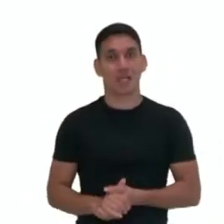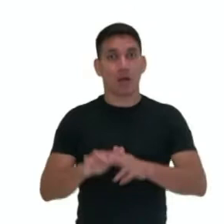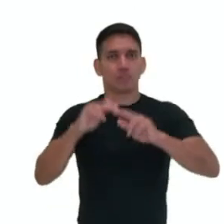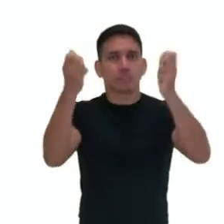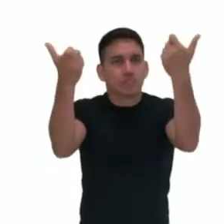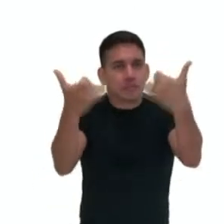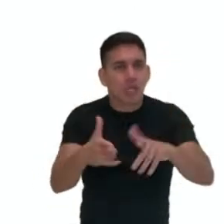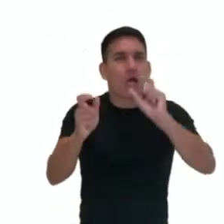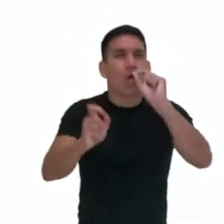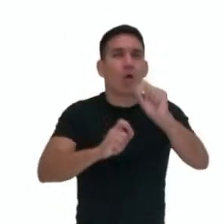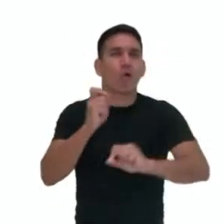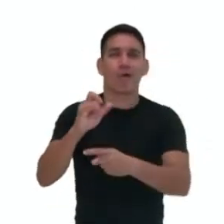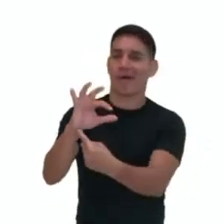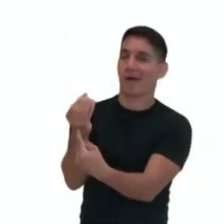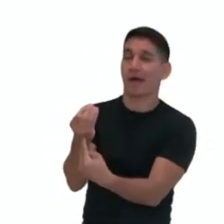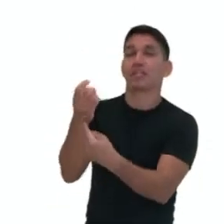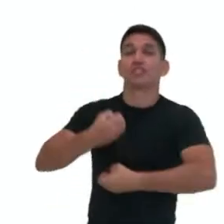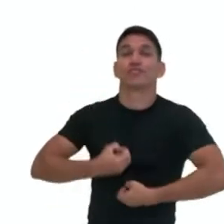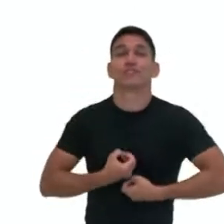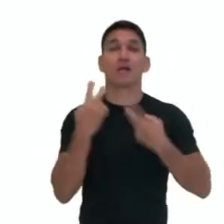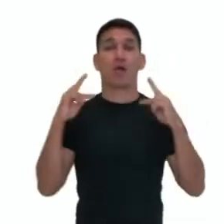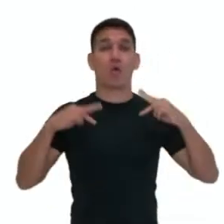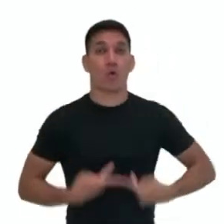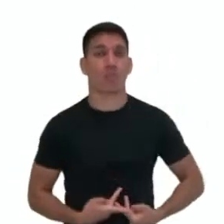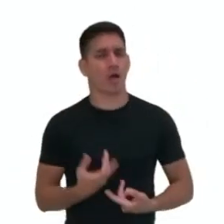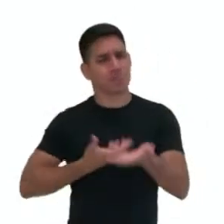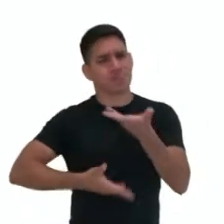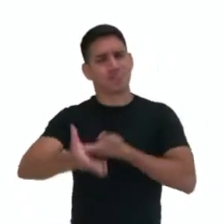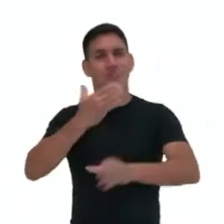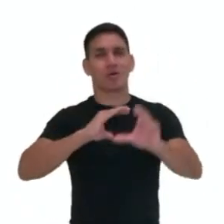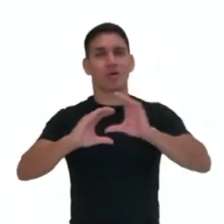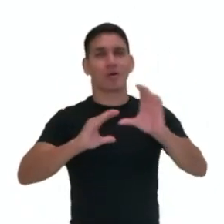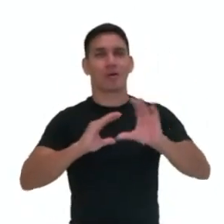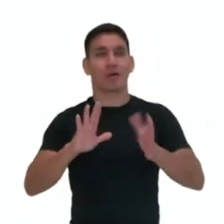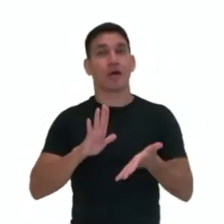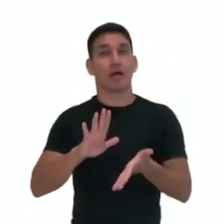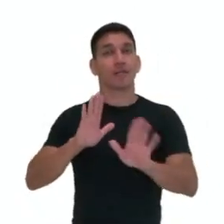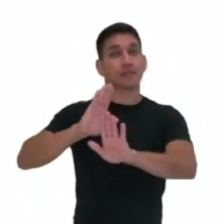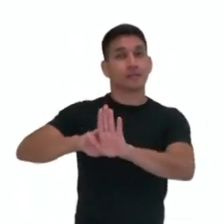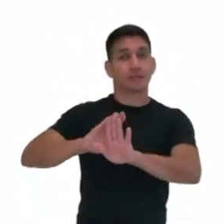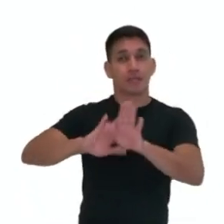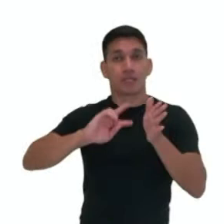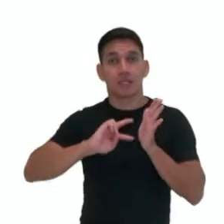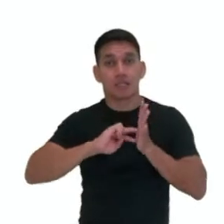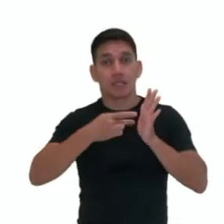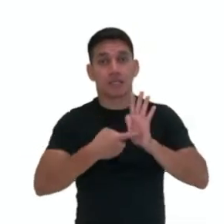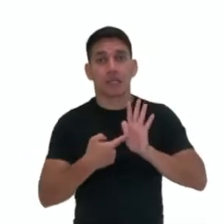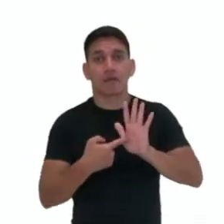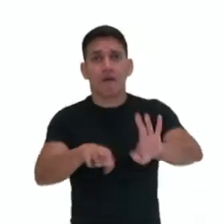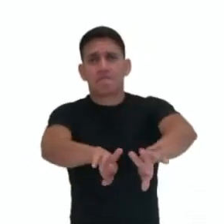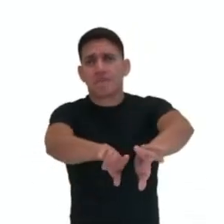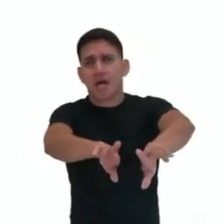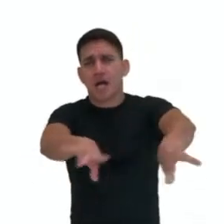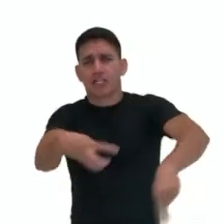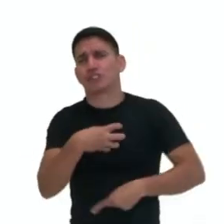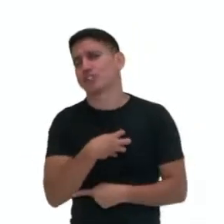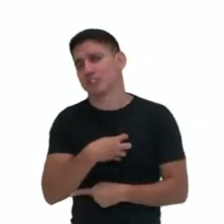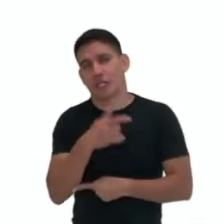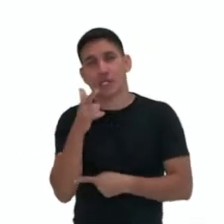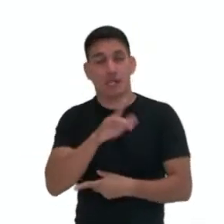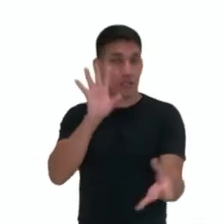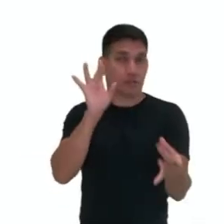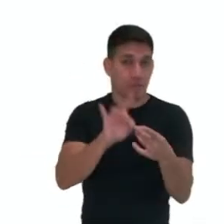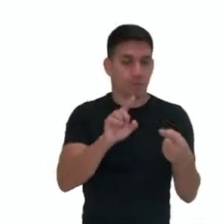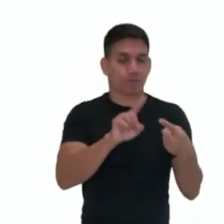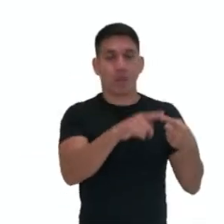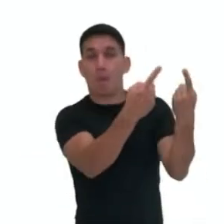é uma manifestação humana comunicativa muito antiga. Está representada através de várias formas, em especial